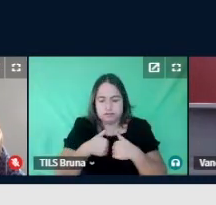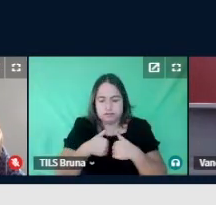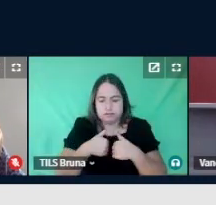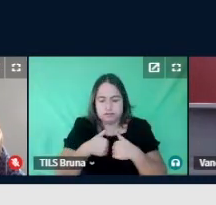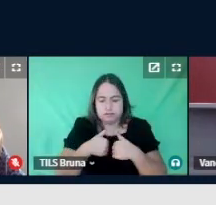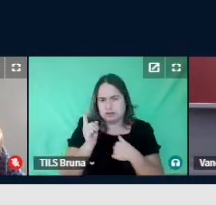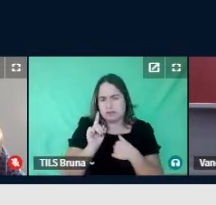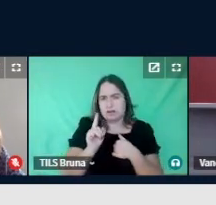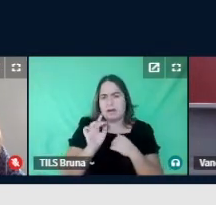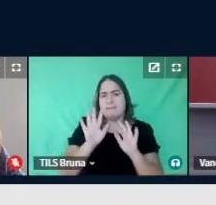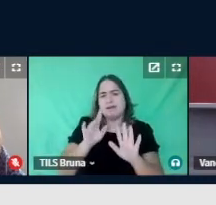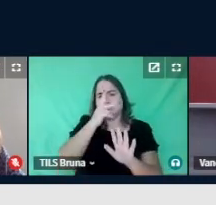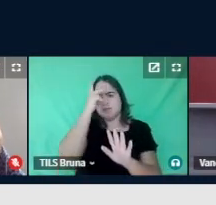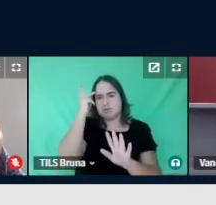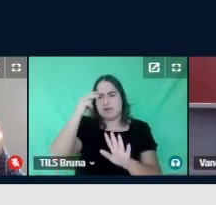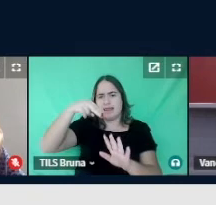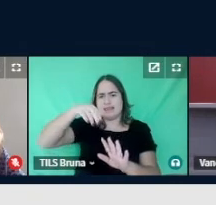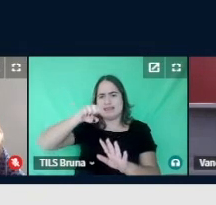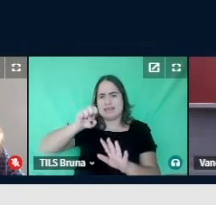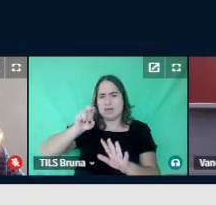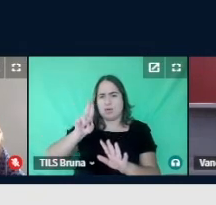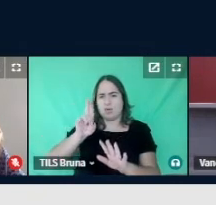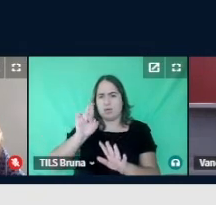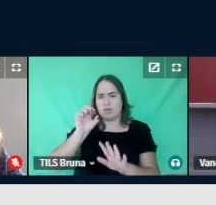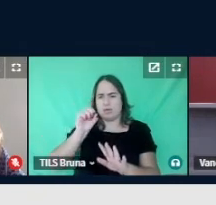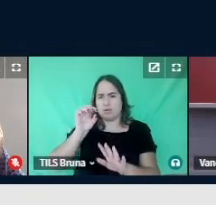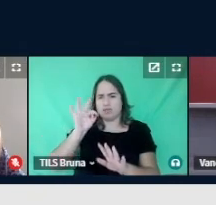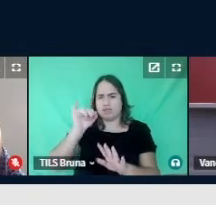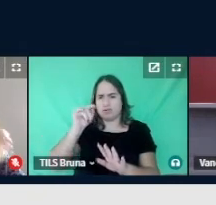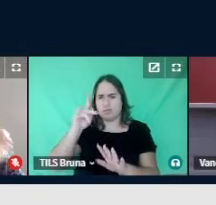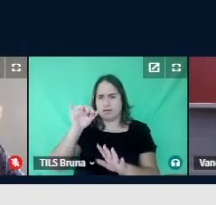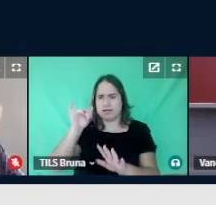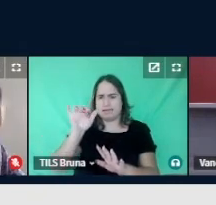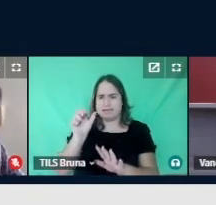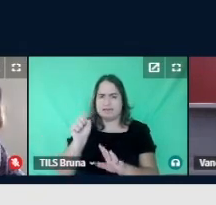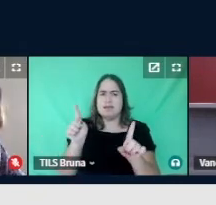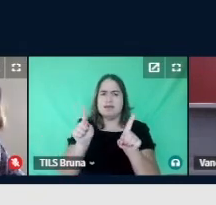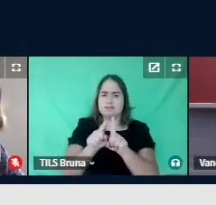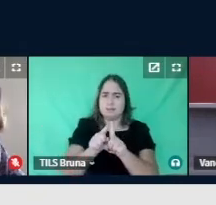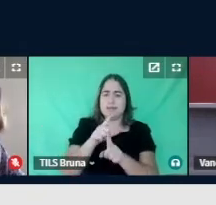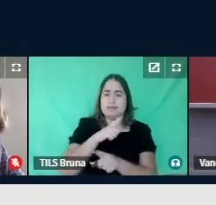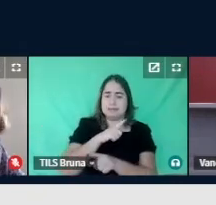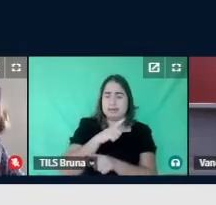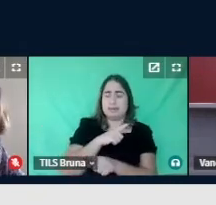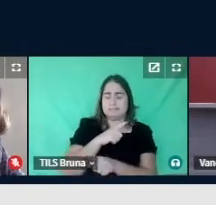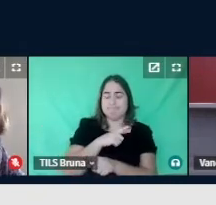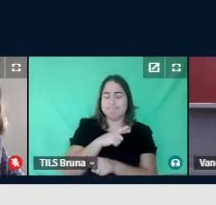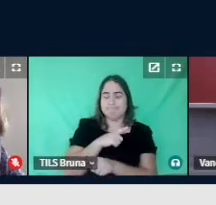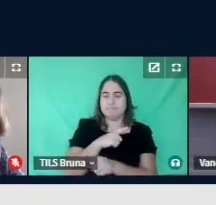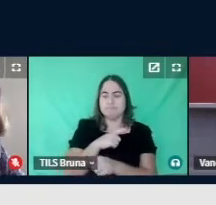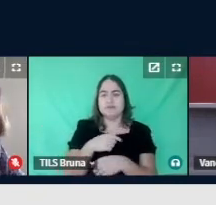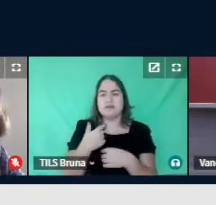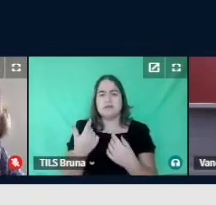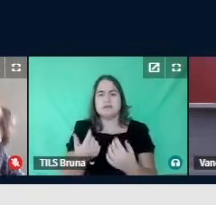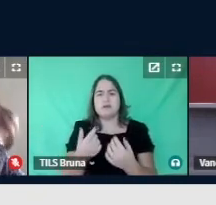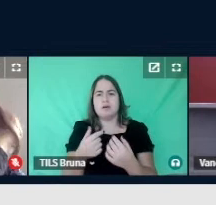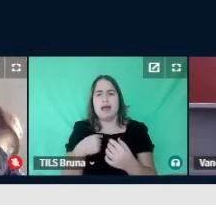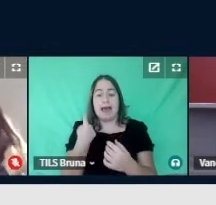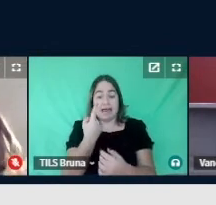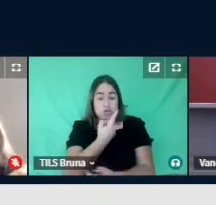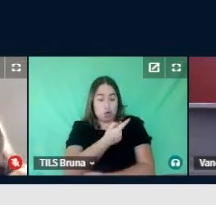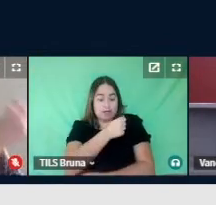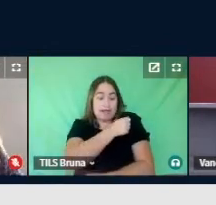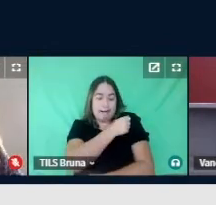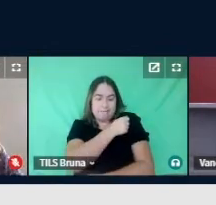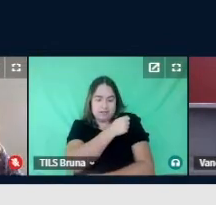neurotípicas também. Essa habilidade do ouvido absoluto também é explicada pela coerência central fraca. No caso da nossa aprendiz